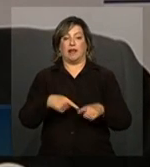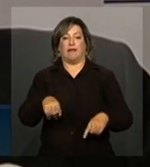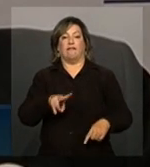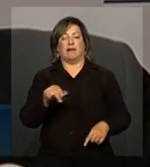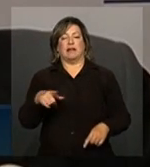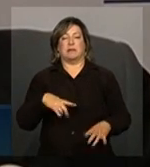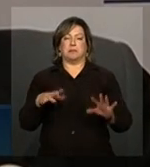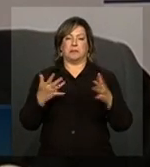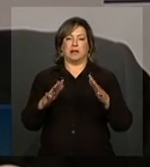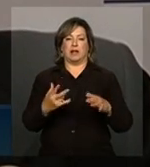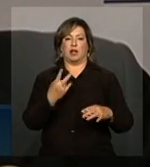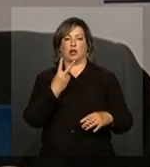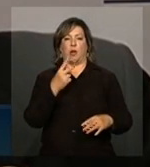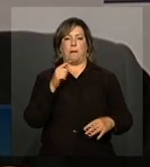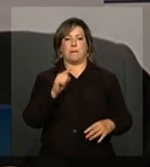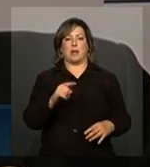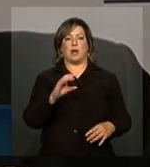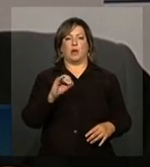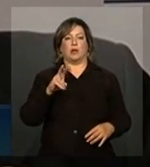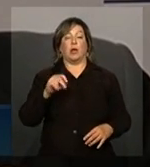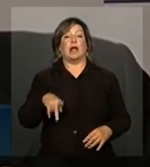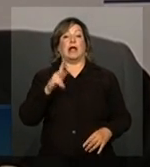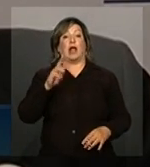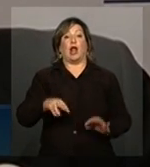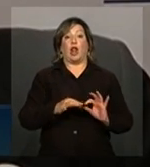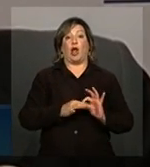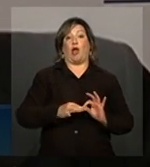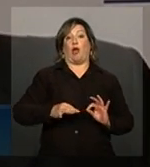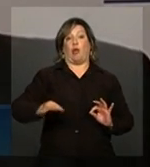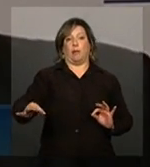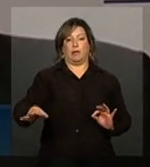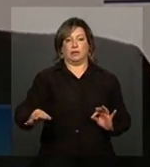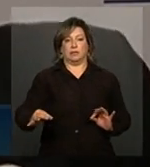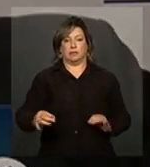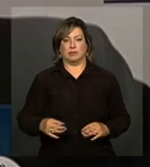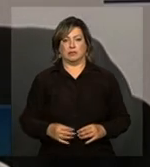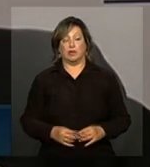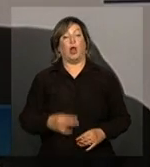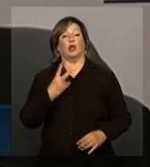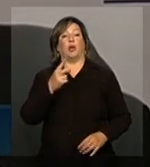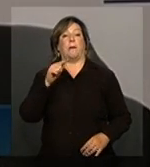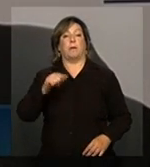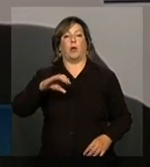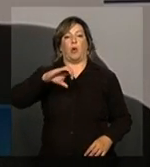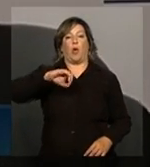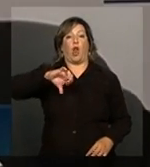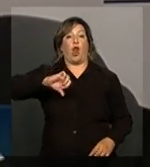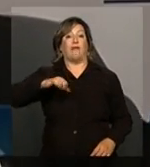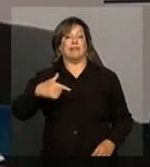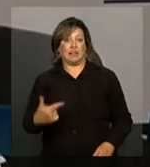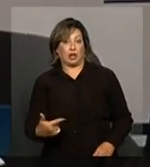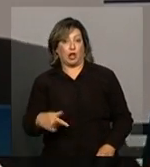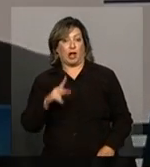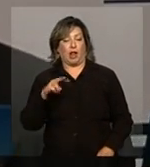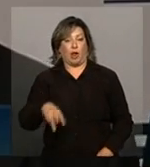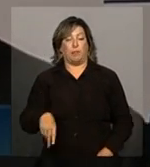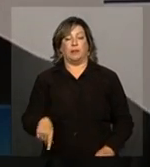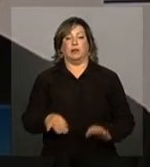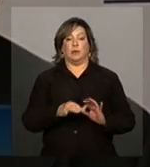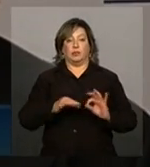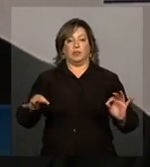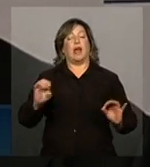em torno de 2.050 quilômetros, 2.092 quilômetros. É um pouco